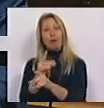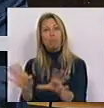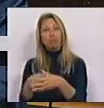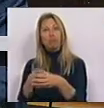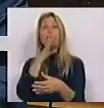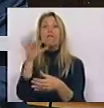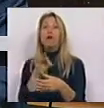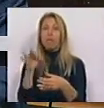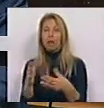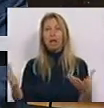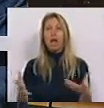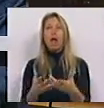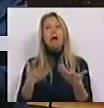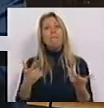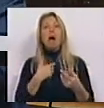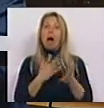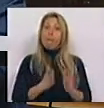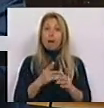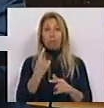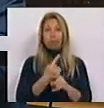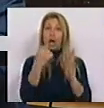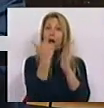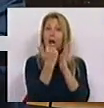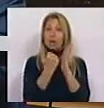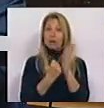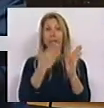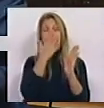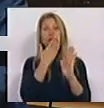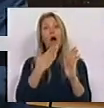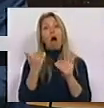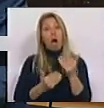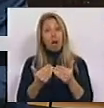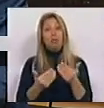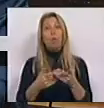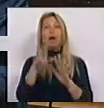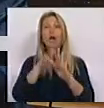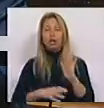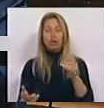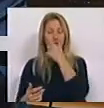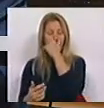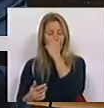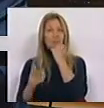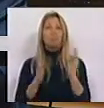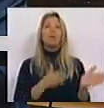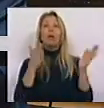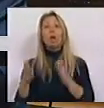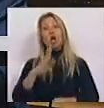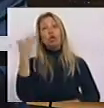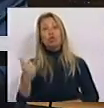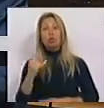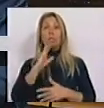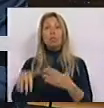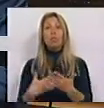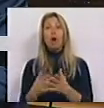prescindir da manutenção dos restantes requisitos de execuibilidade do regime. Por outro lado, uma segunda proposta de alteração,